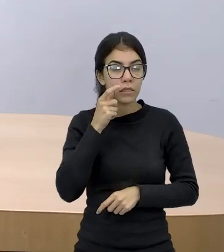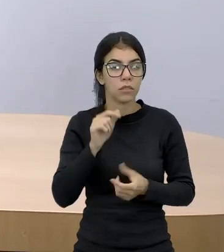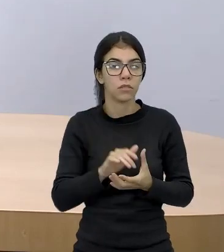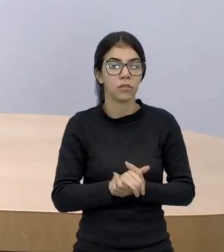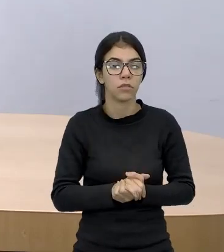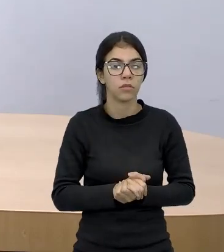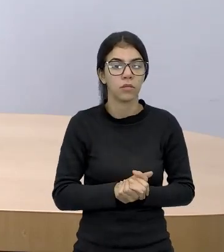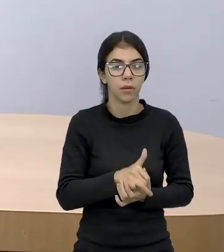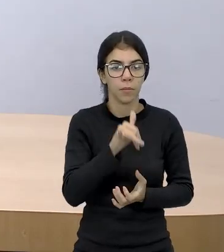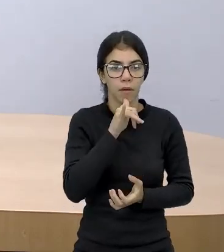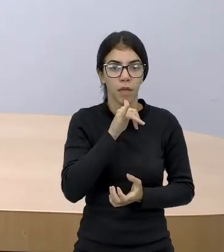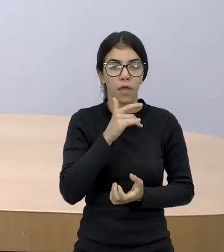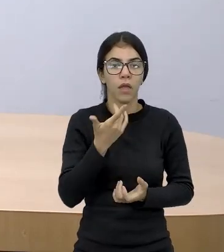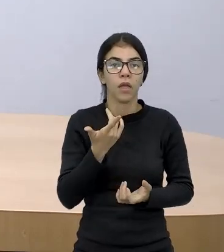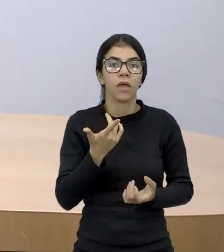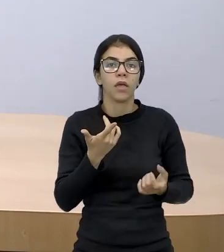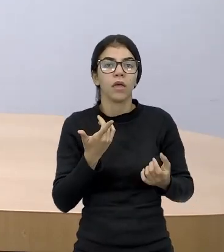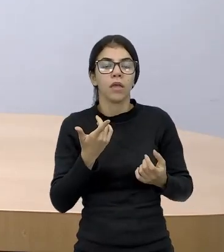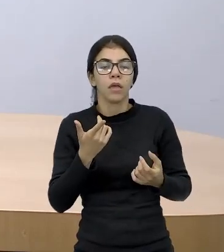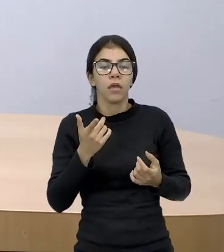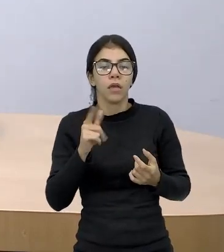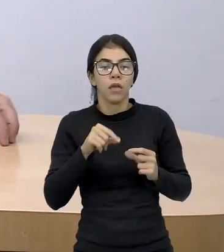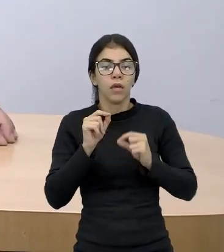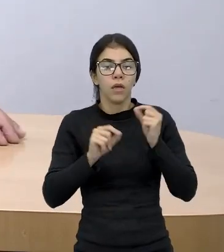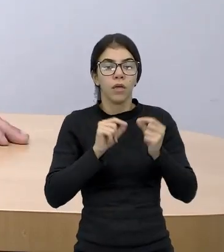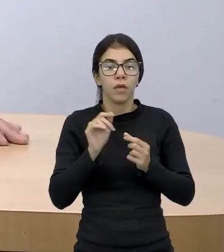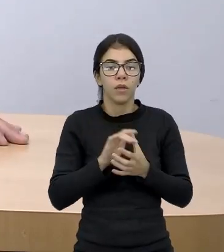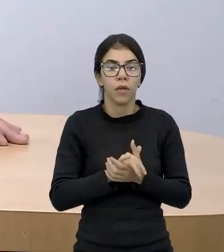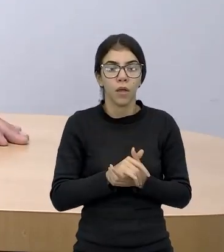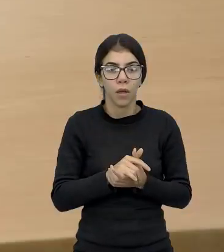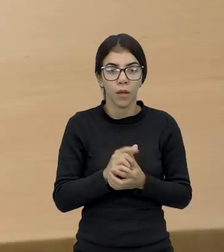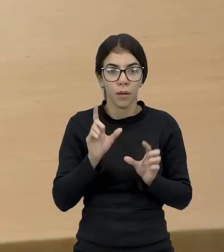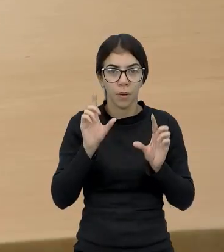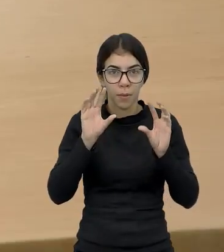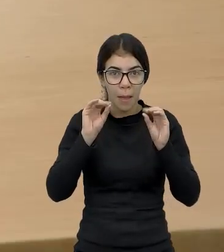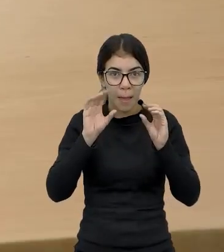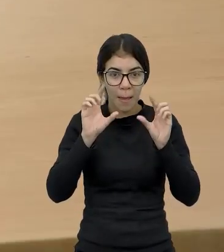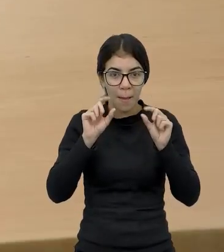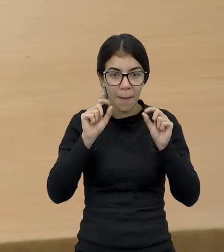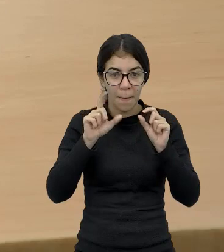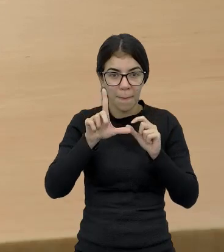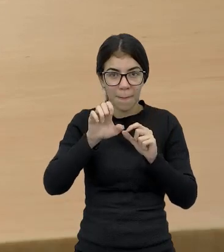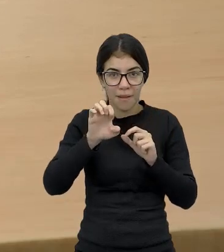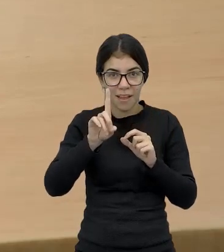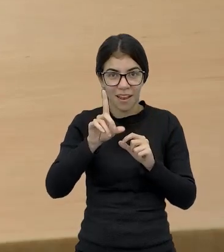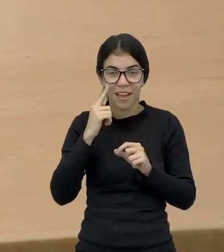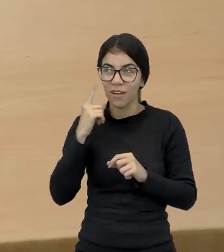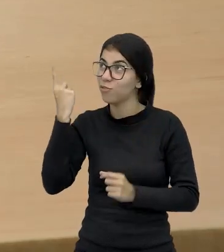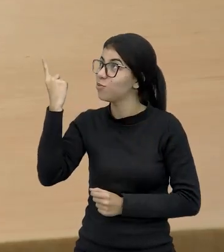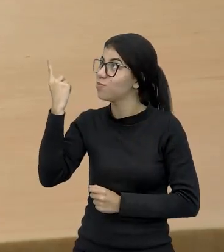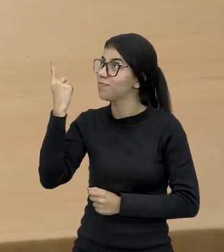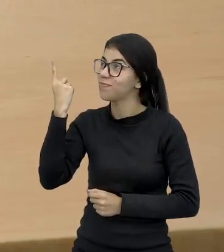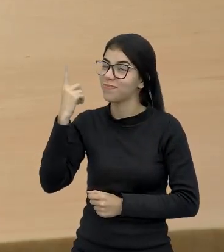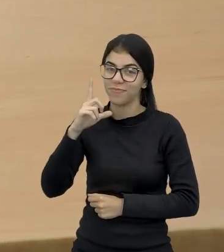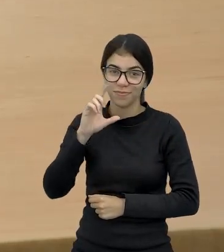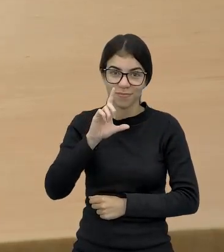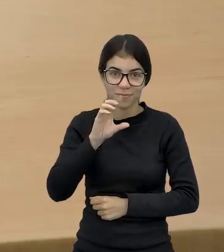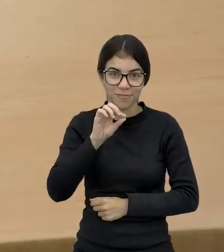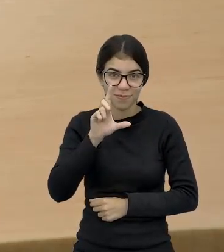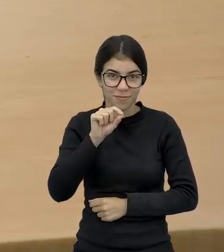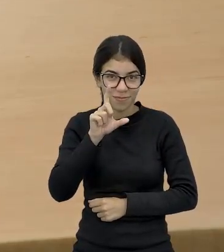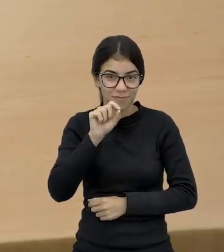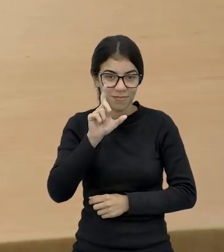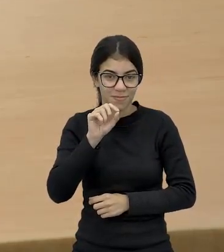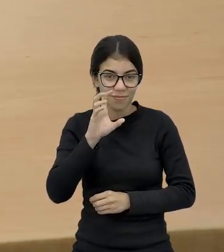que eu fiquei devendo pra vocês, ó. Tá vendo piscando aqui, ó? O meu ledzinho piscando aqui, tá piscando, agora deu